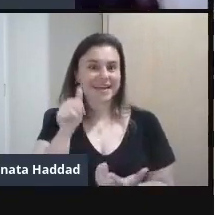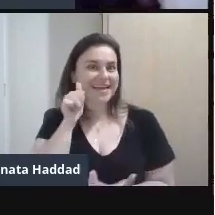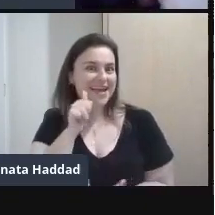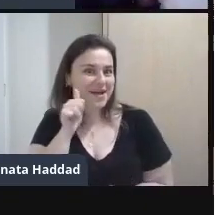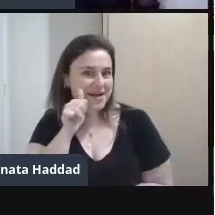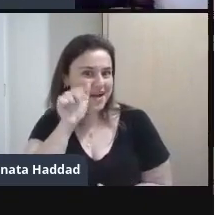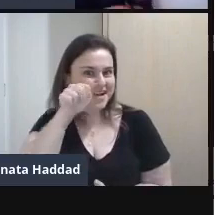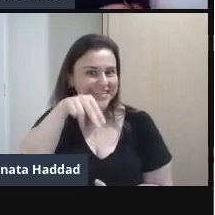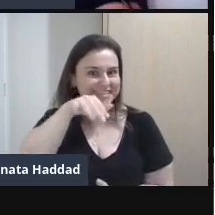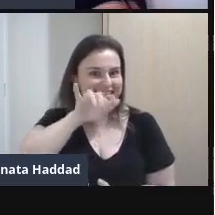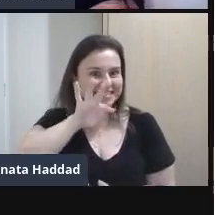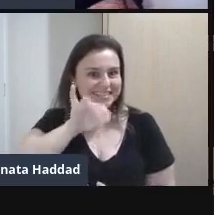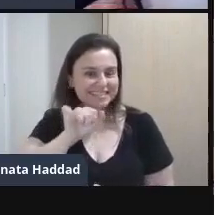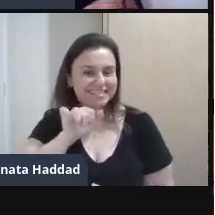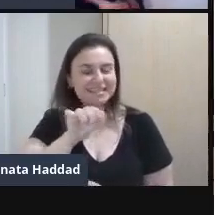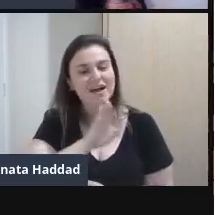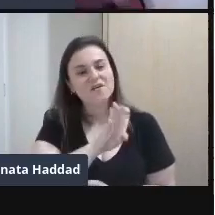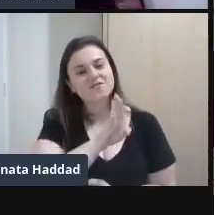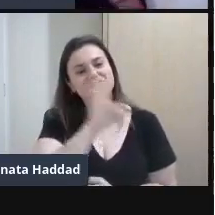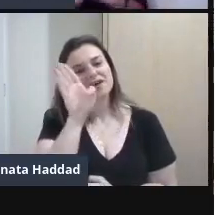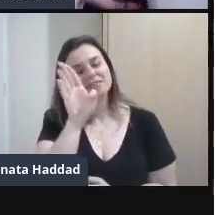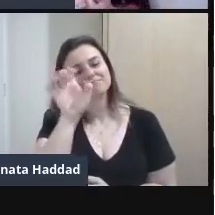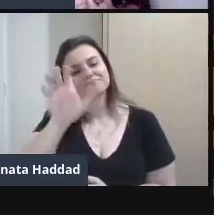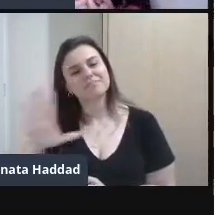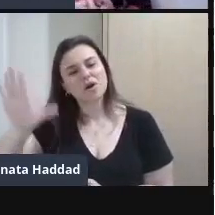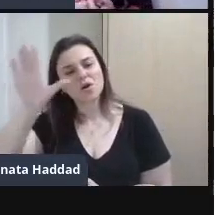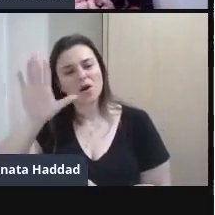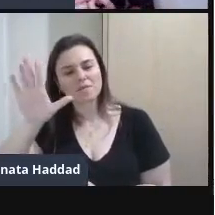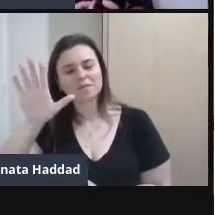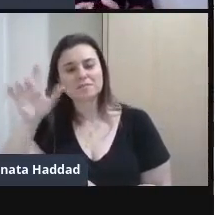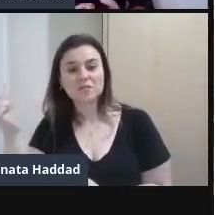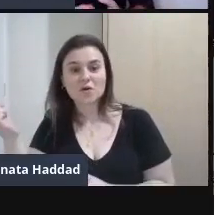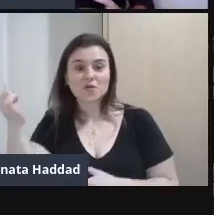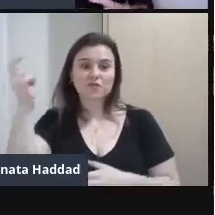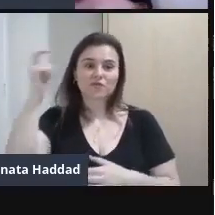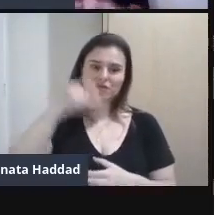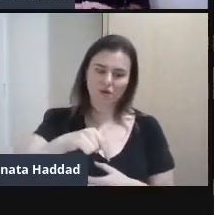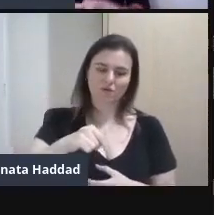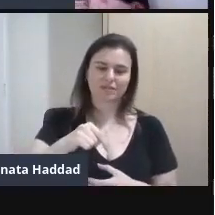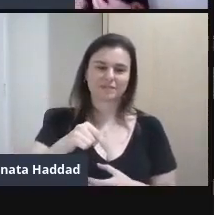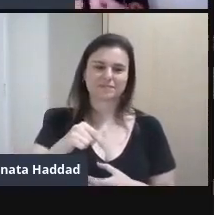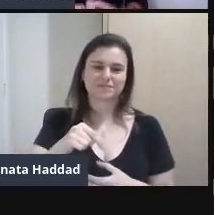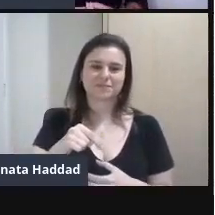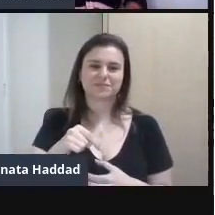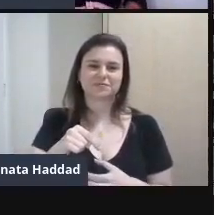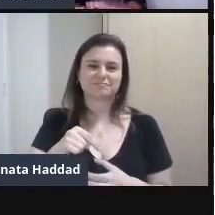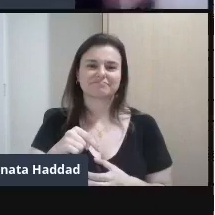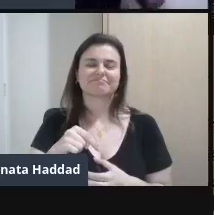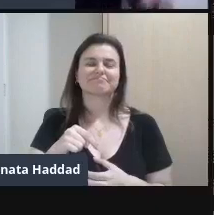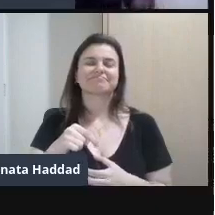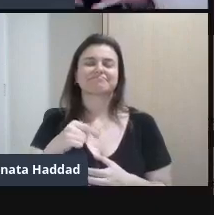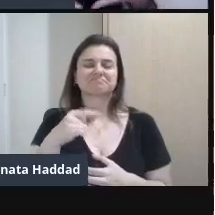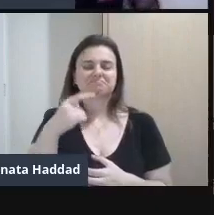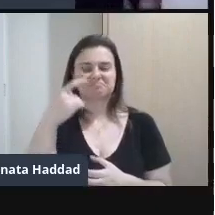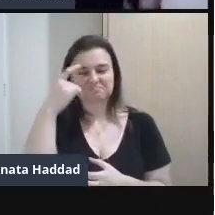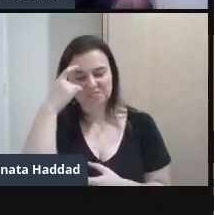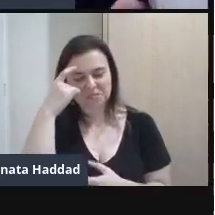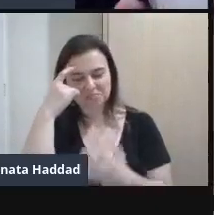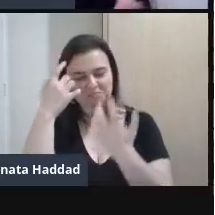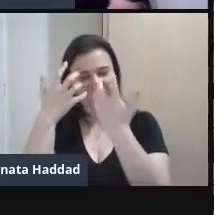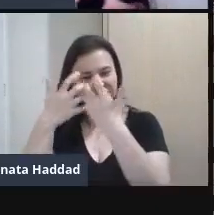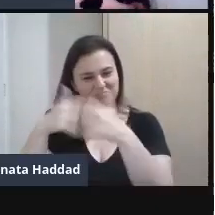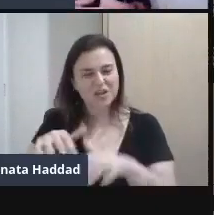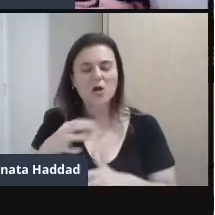Vai Para a Europa E volta Da Europa Trazendo Toda a sua bagagem Focada